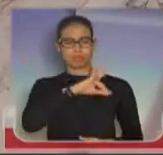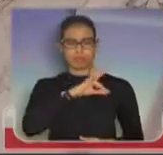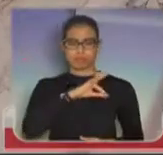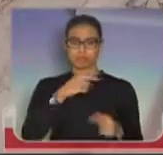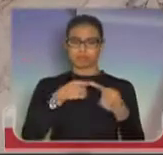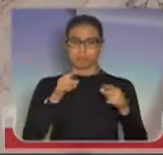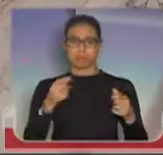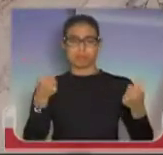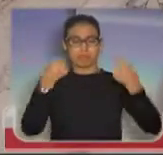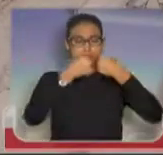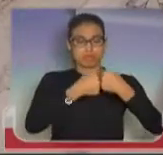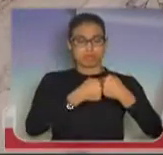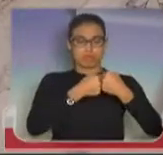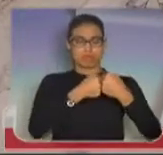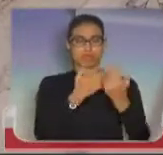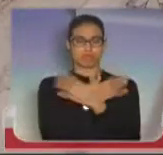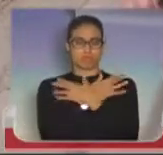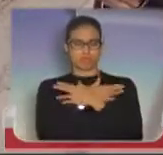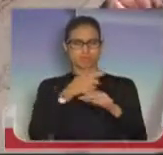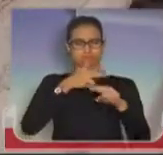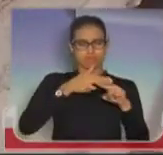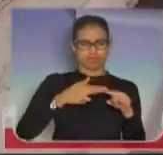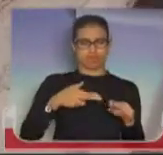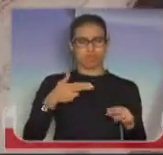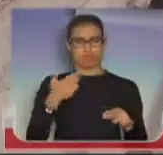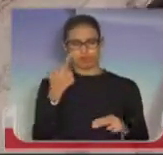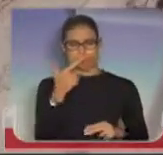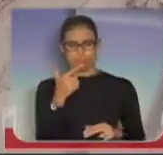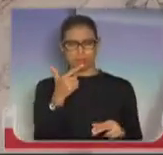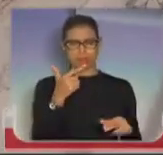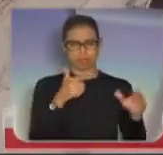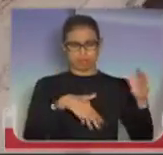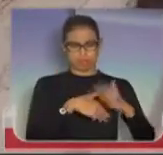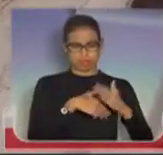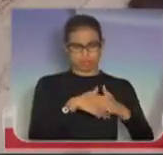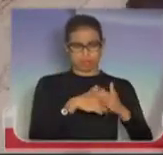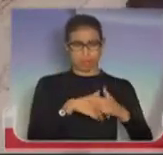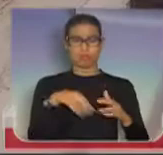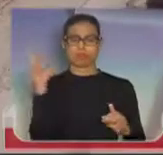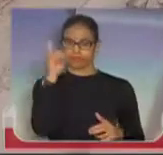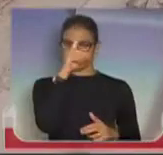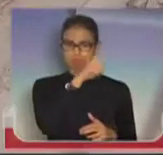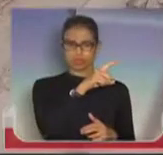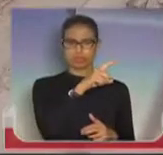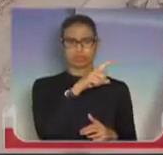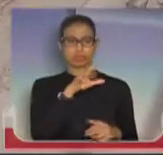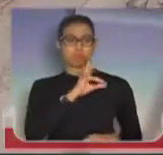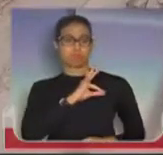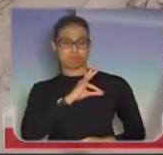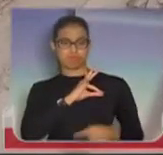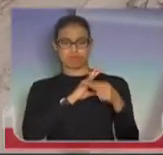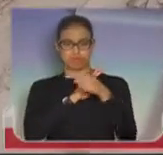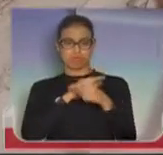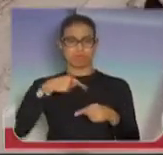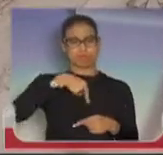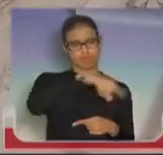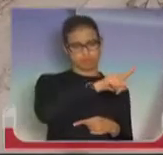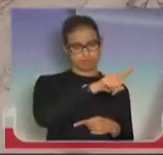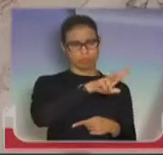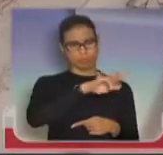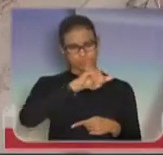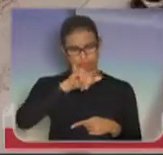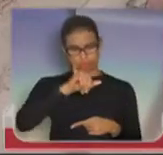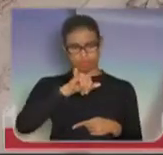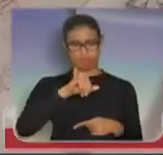enfrentar vagabundo com faca na mão, com fuzil na mão, é a meganha do seu Zé que tem que ir. É a polícia do seu Zé. Certo, coronel